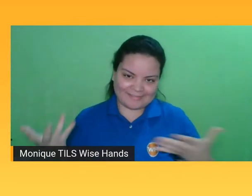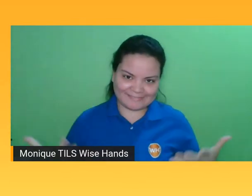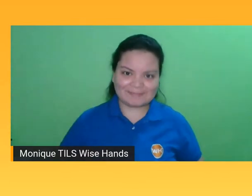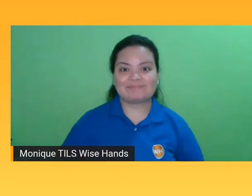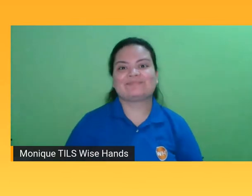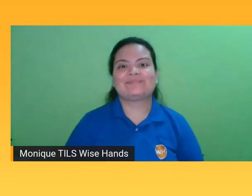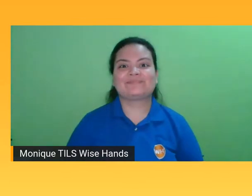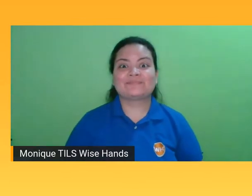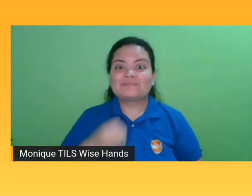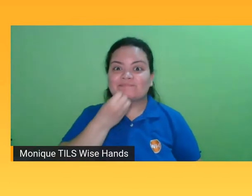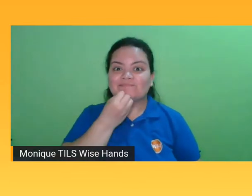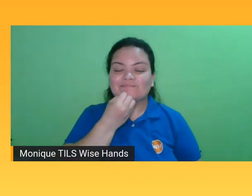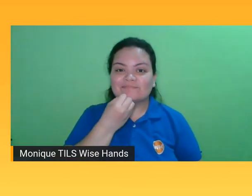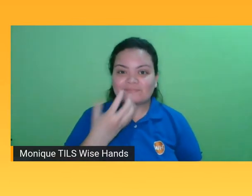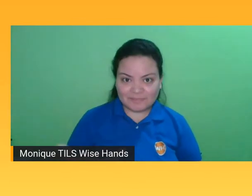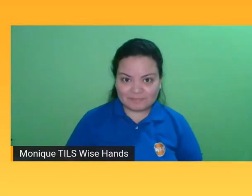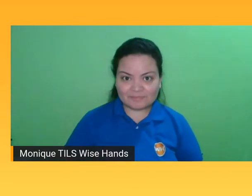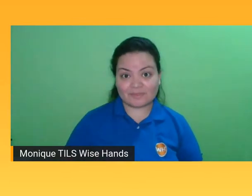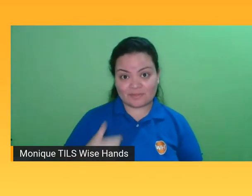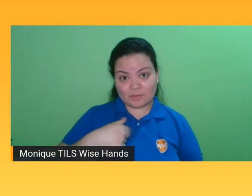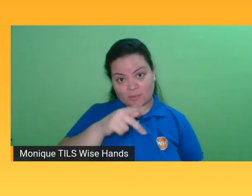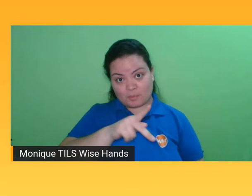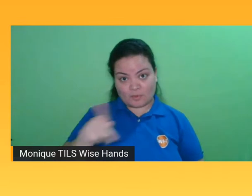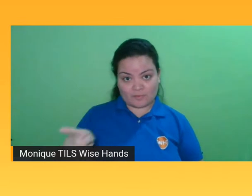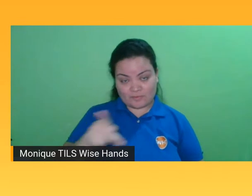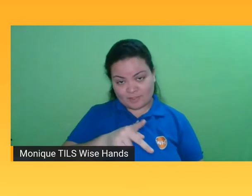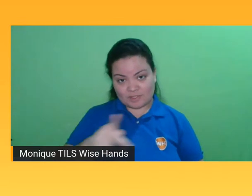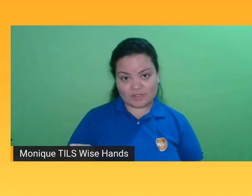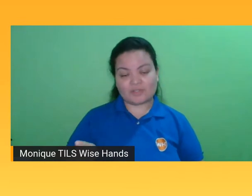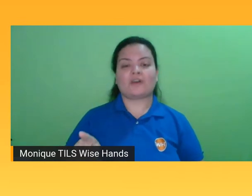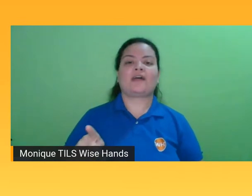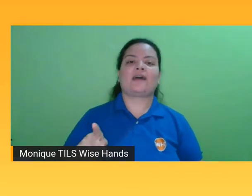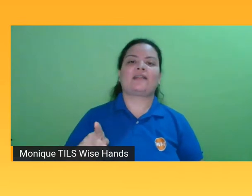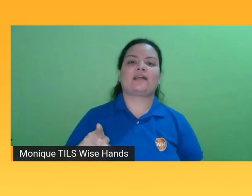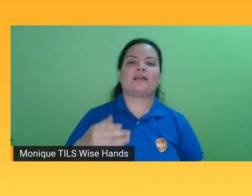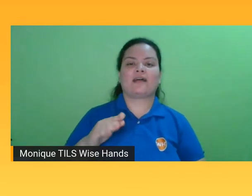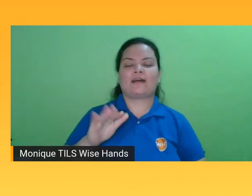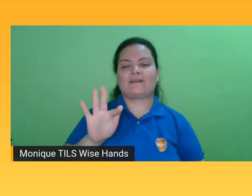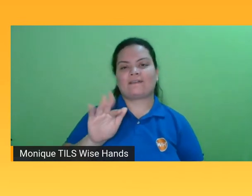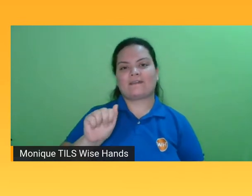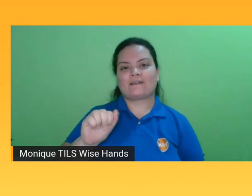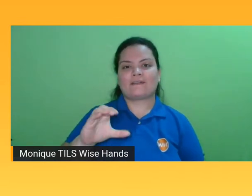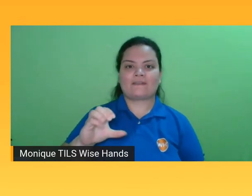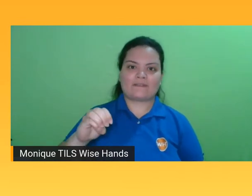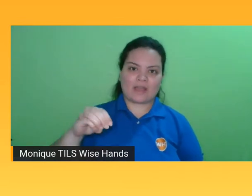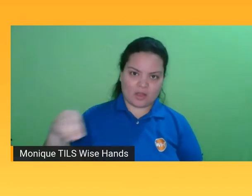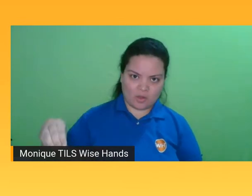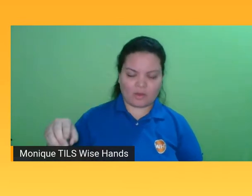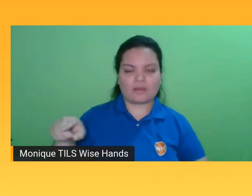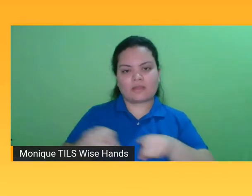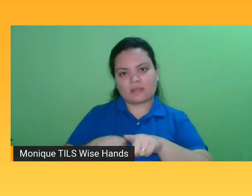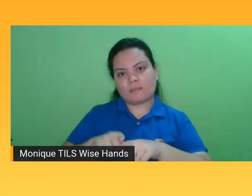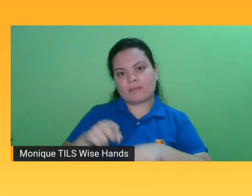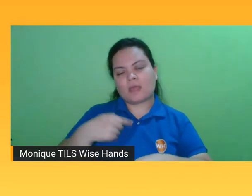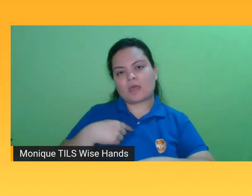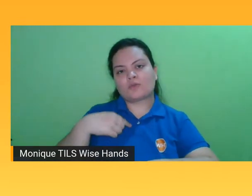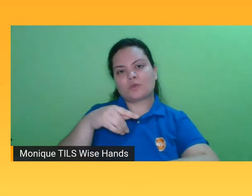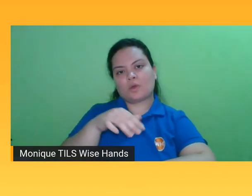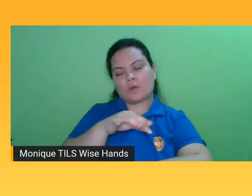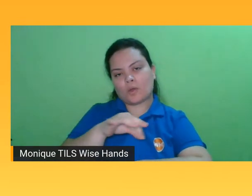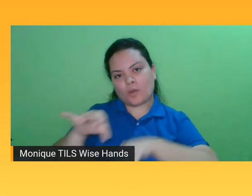Bom, eu sou professora da FAPCOM, além de coordenadora aqui dos cursos de pós-graduação da